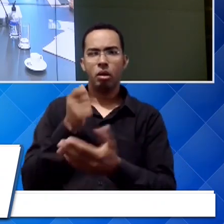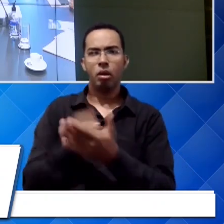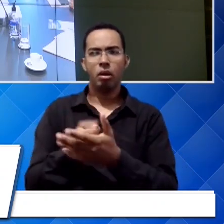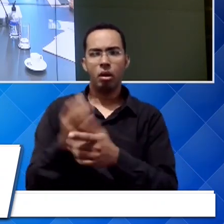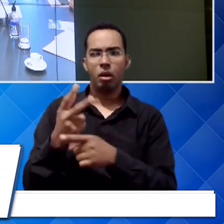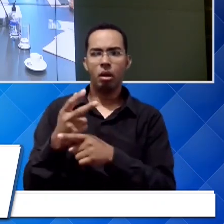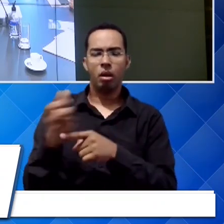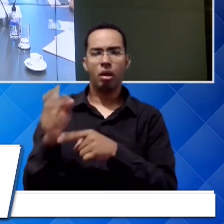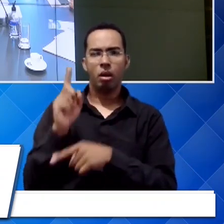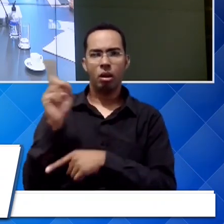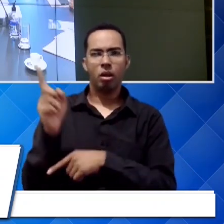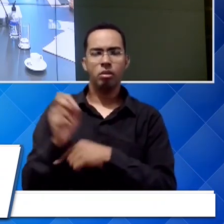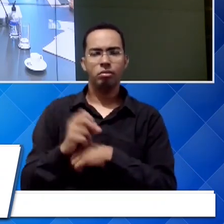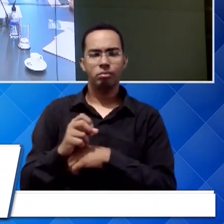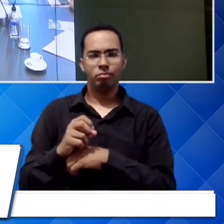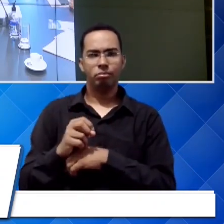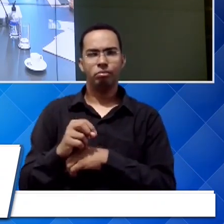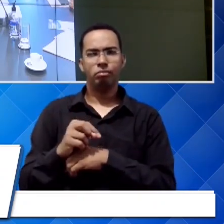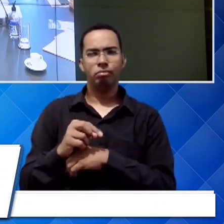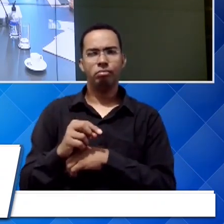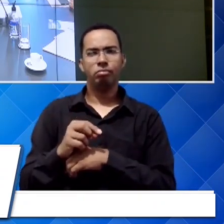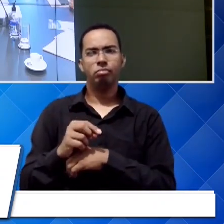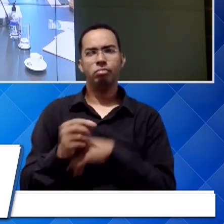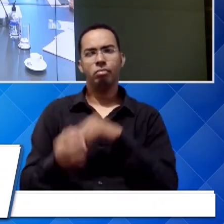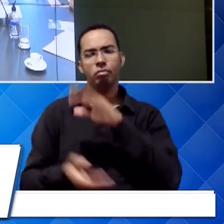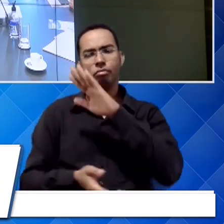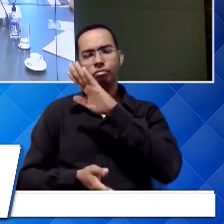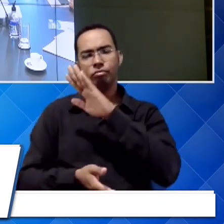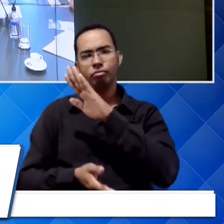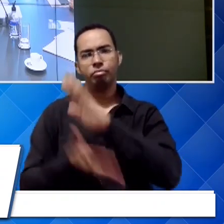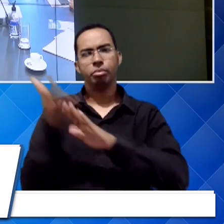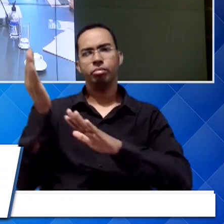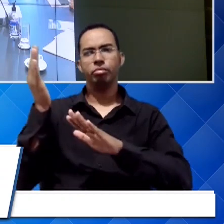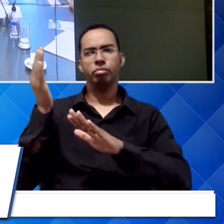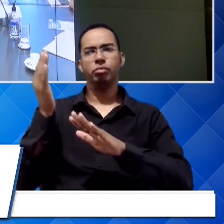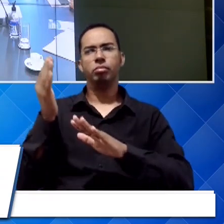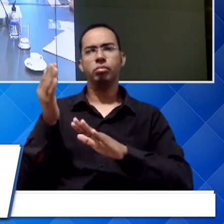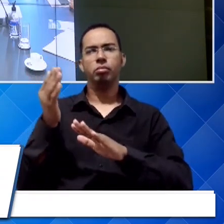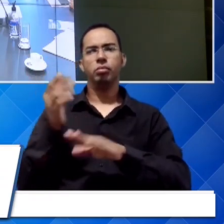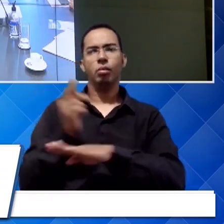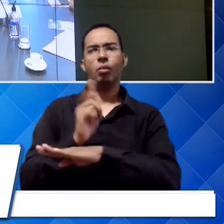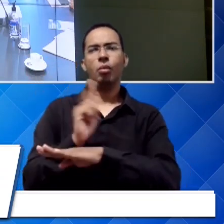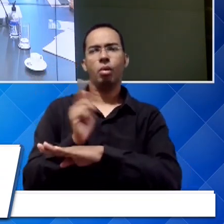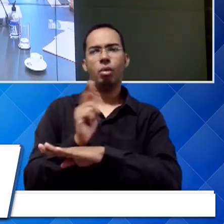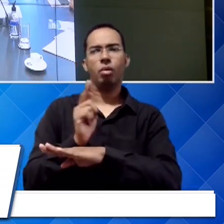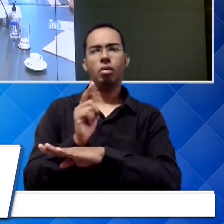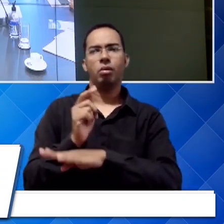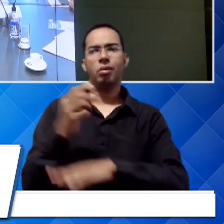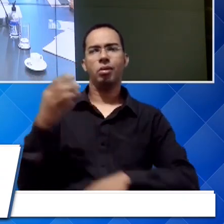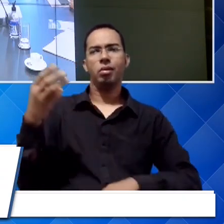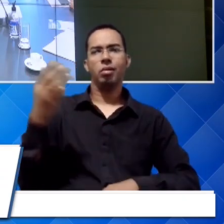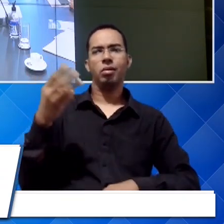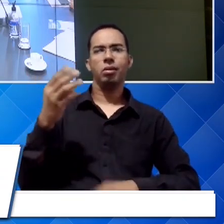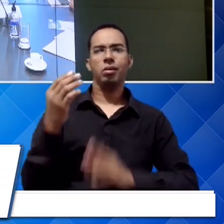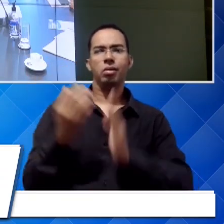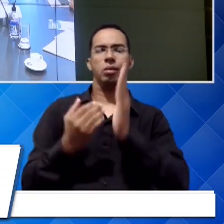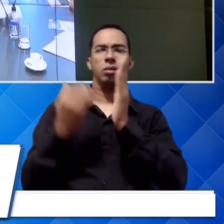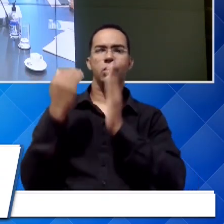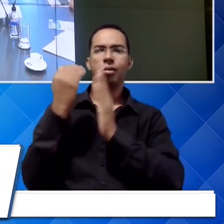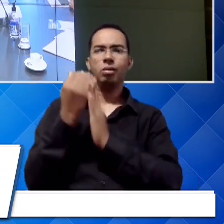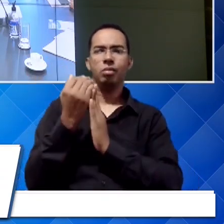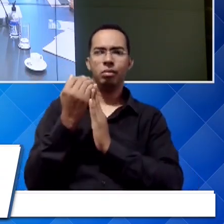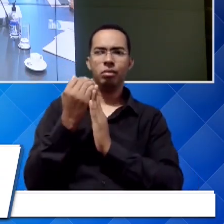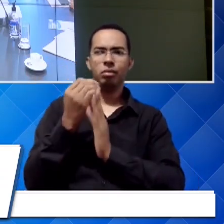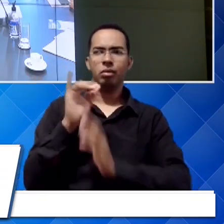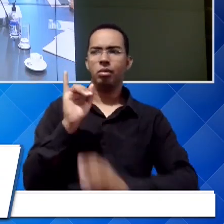e enfiaram a gerência regional no terceiro andar do prédio do